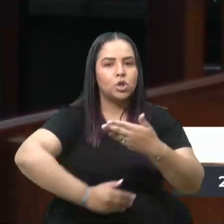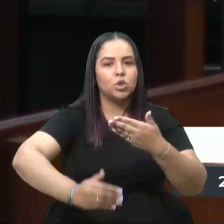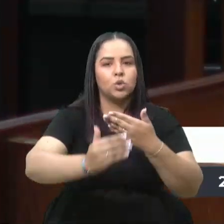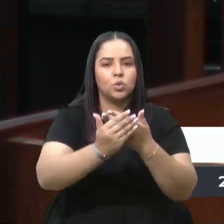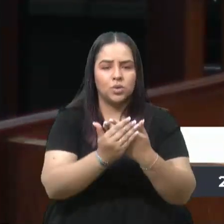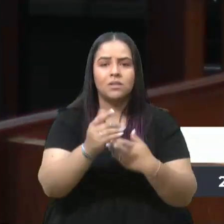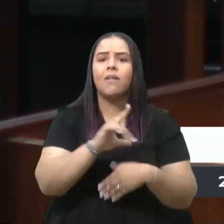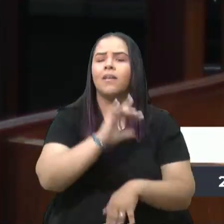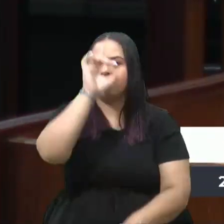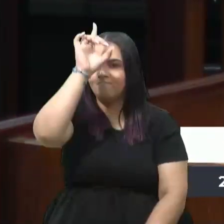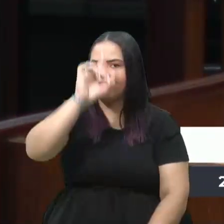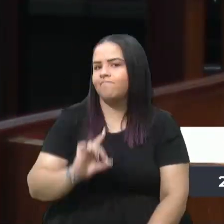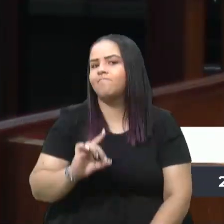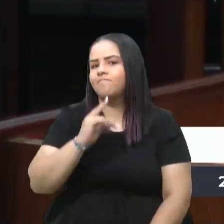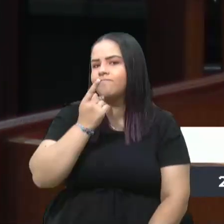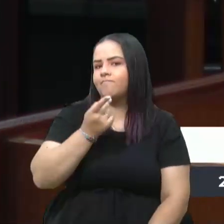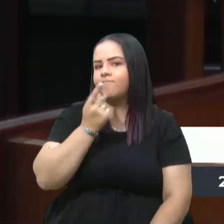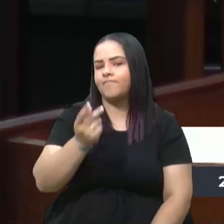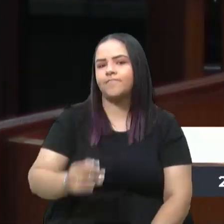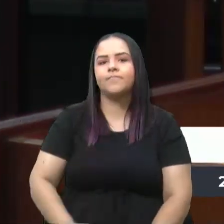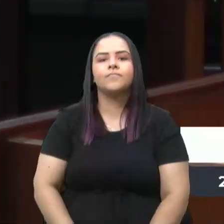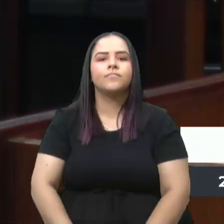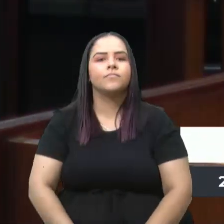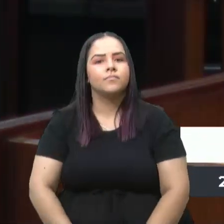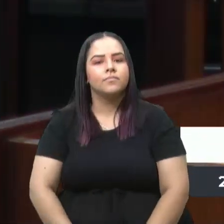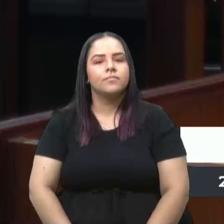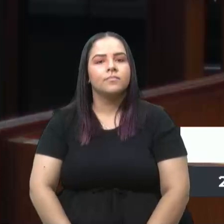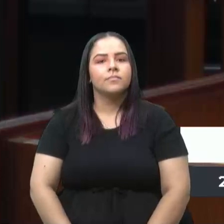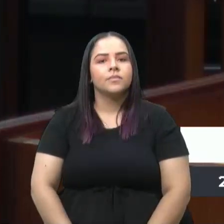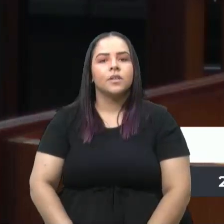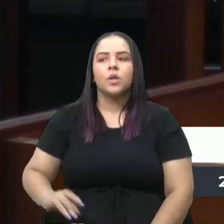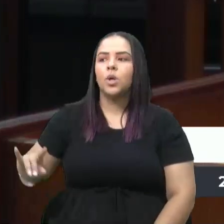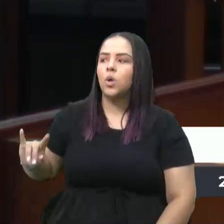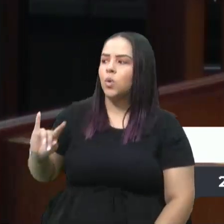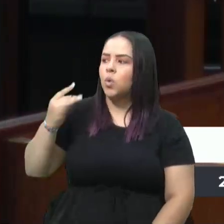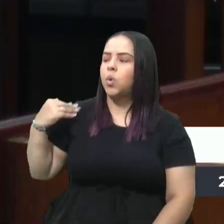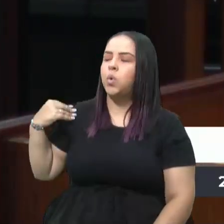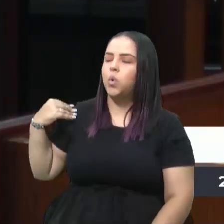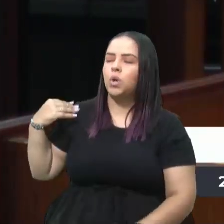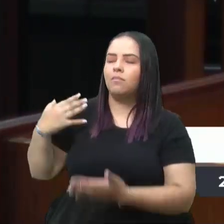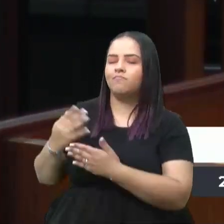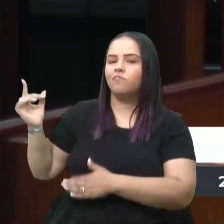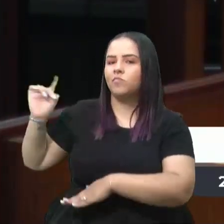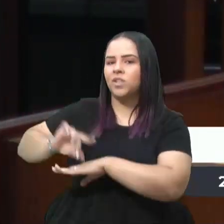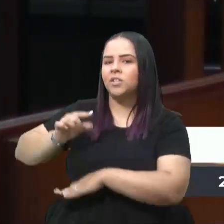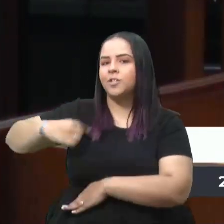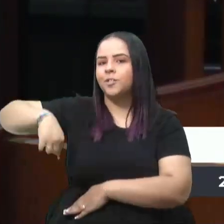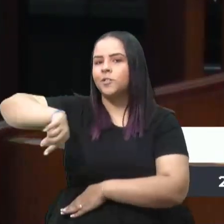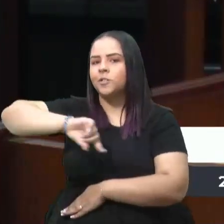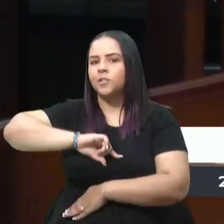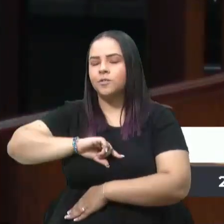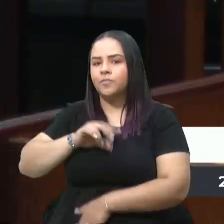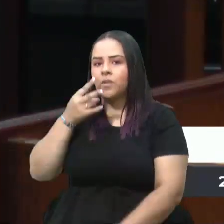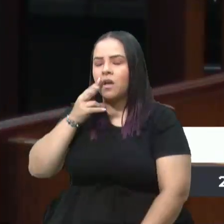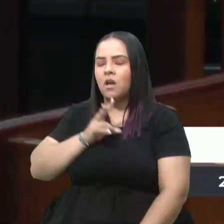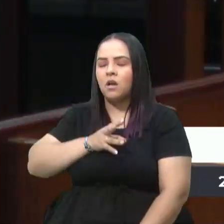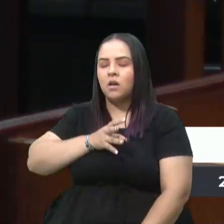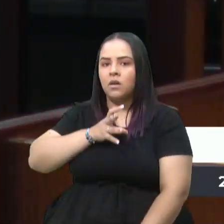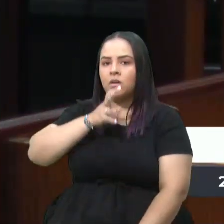todas têm direito à palavra. Nos últimos dias, nós vimos estarecidos